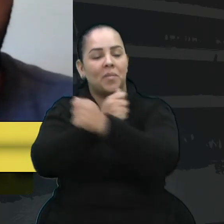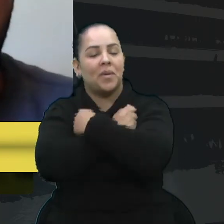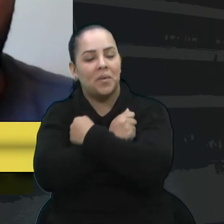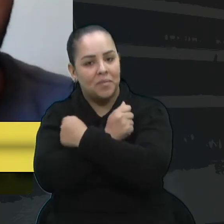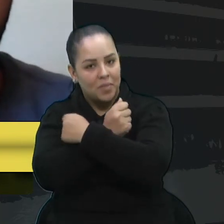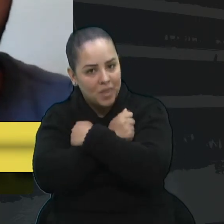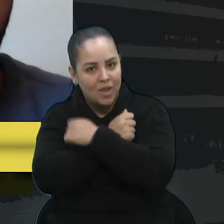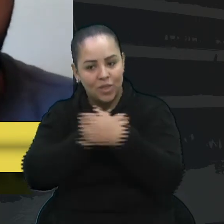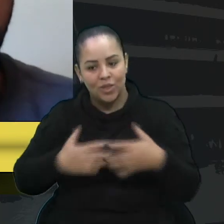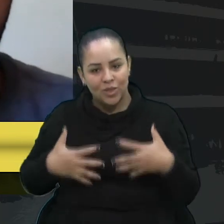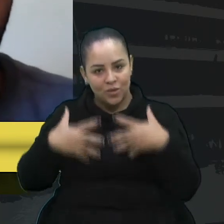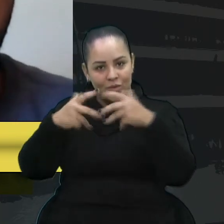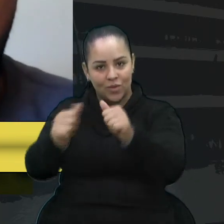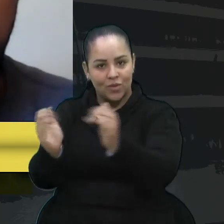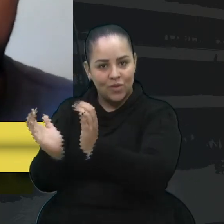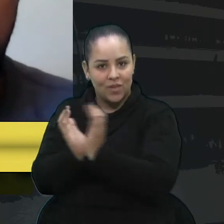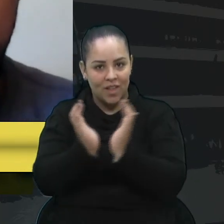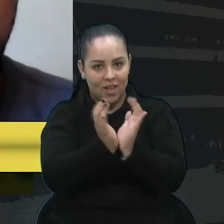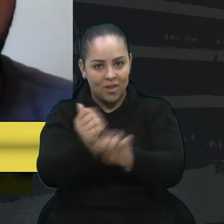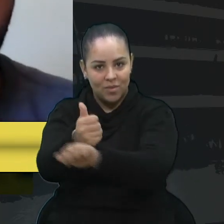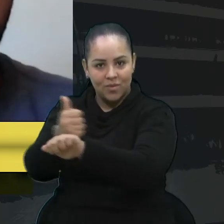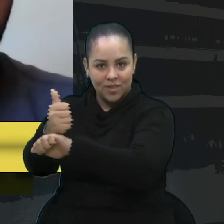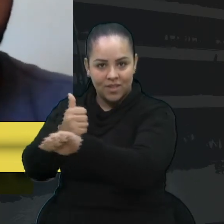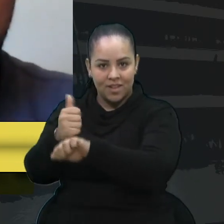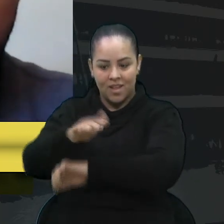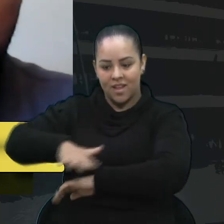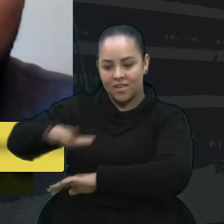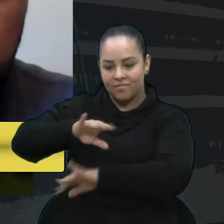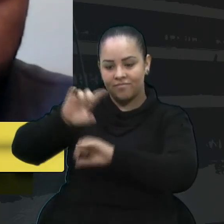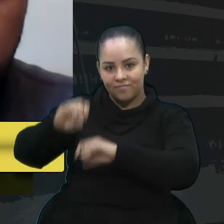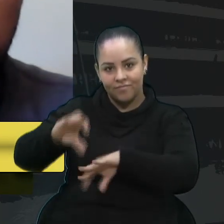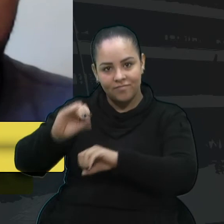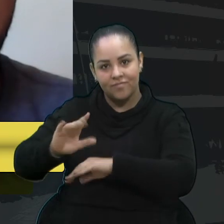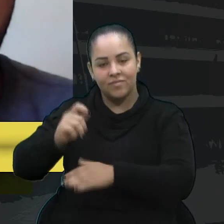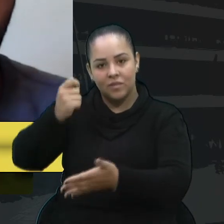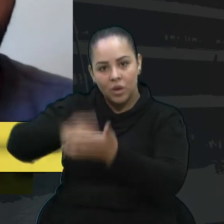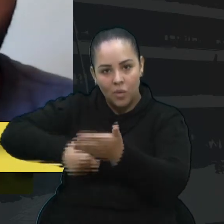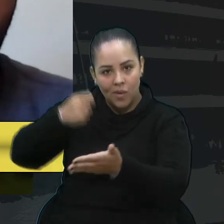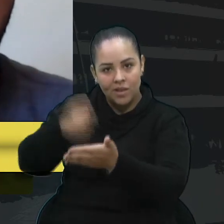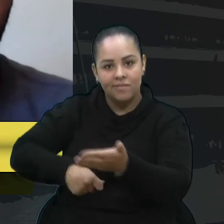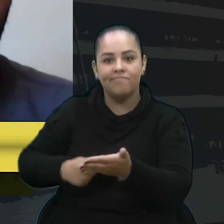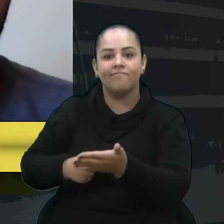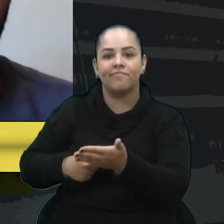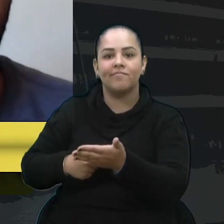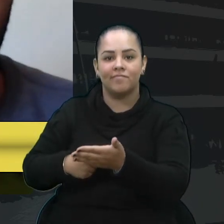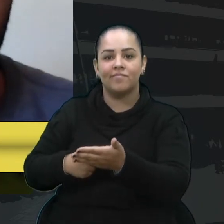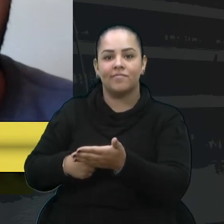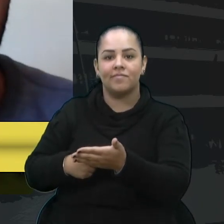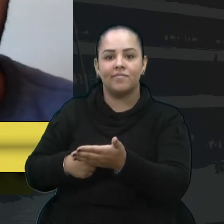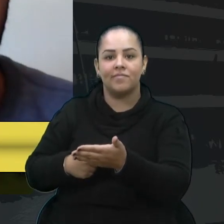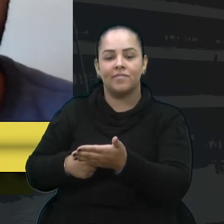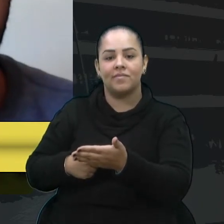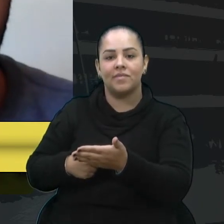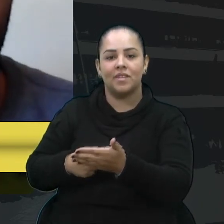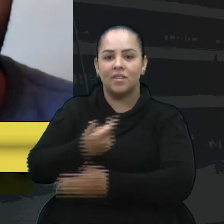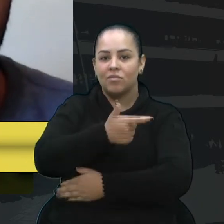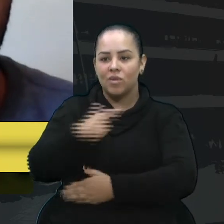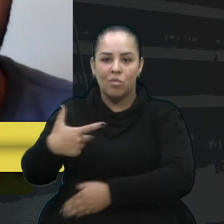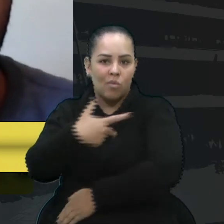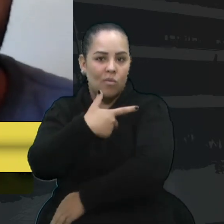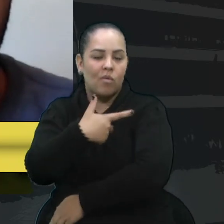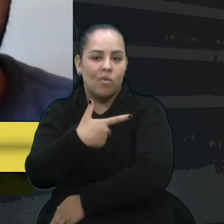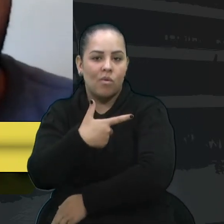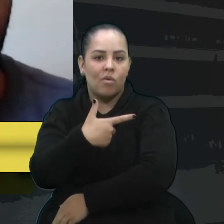a todos os colegas profissionais de educação que estão lutando contra o Covid-19.